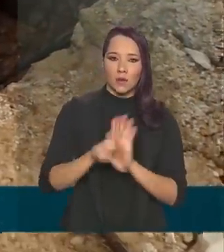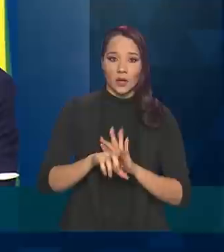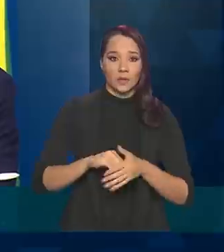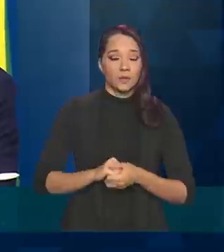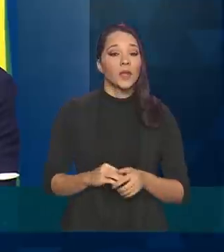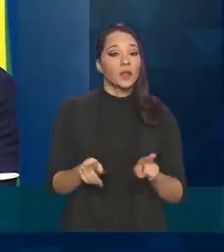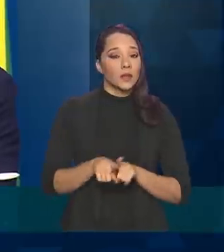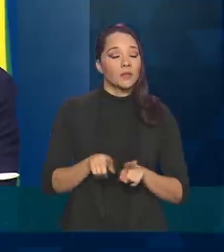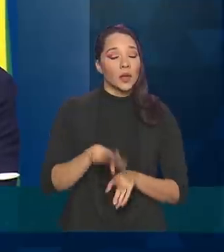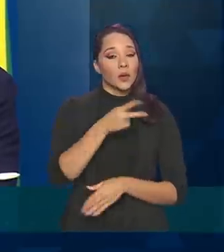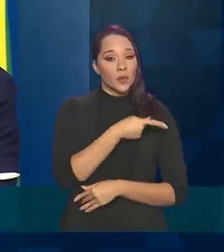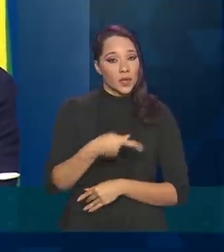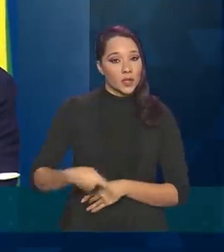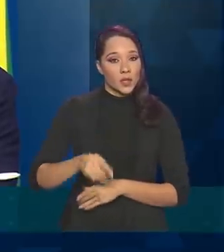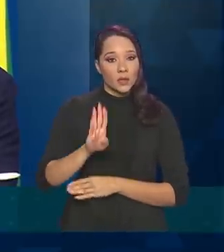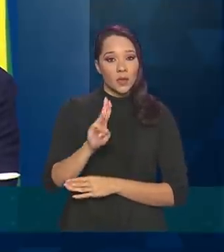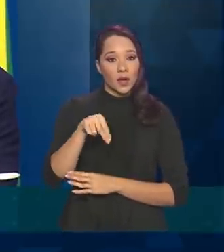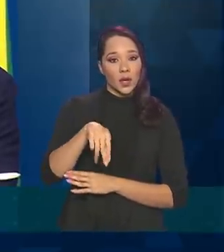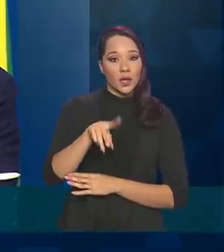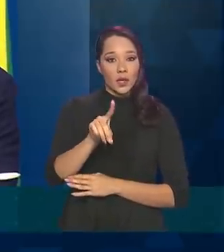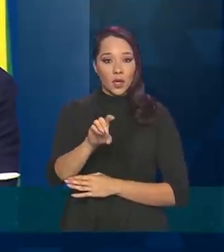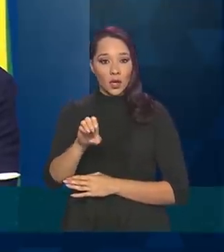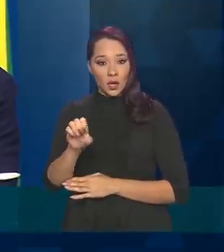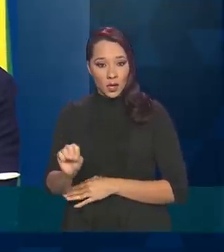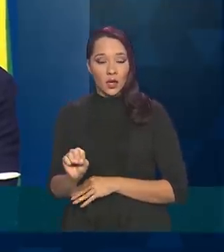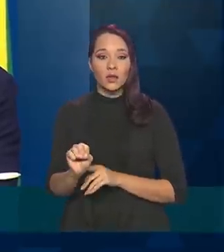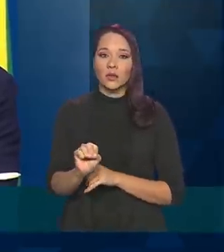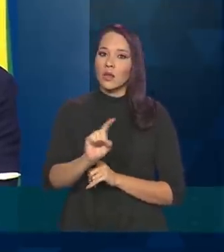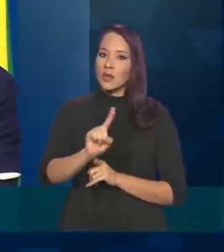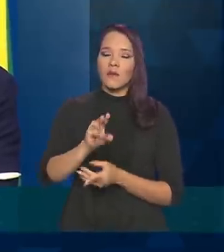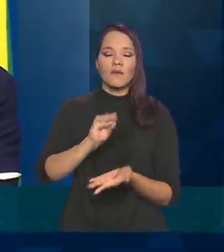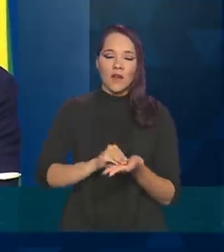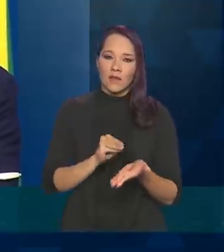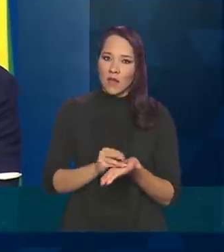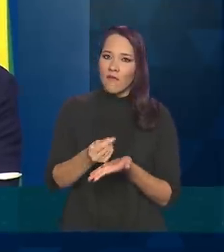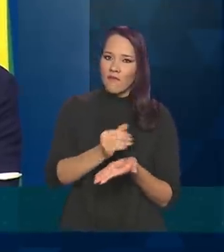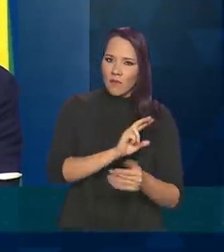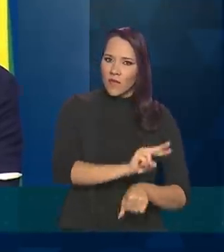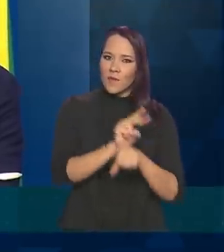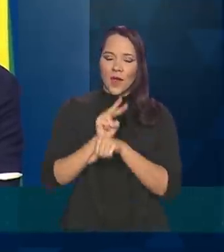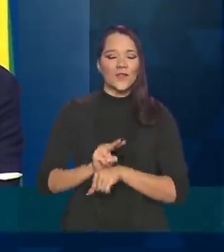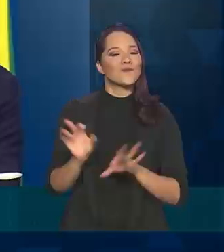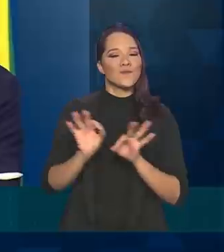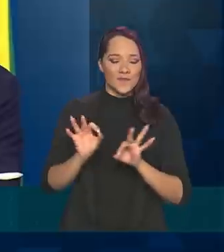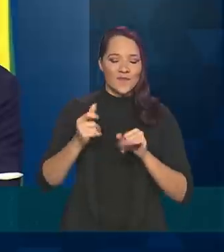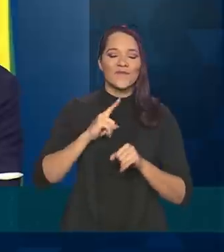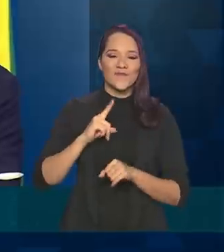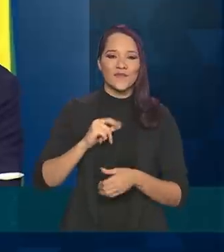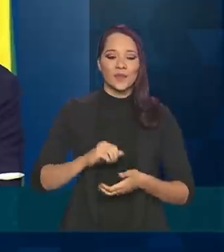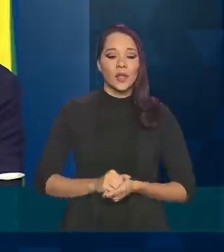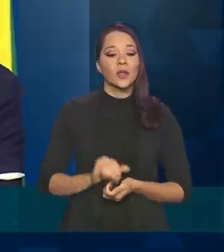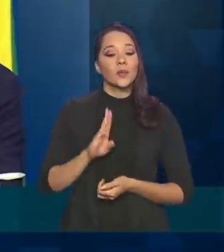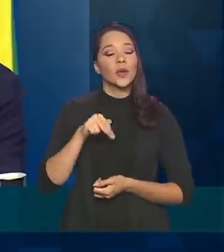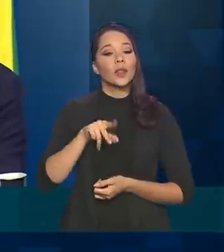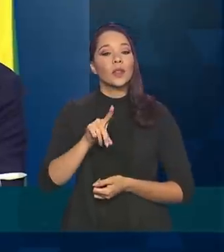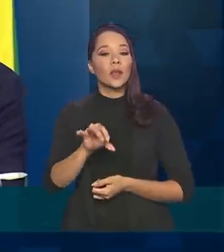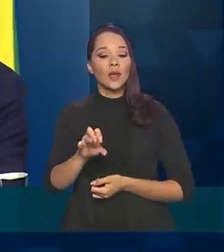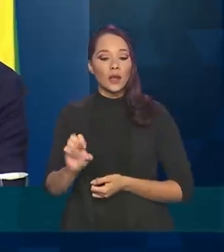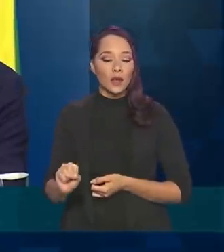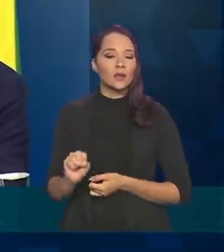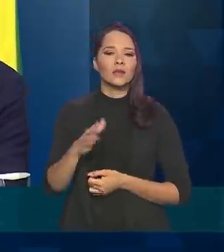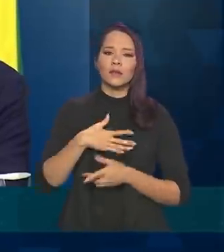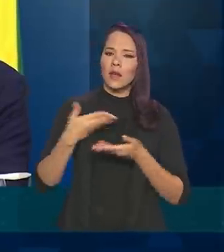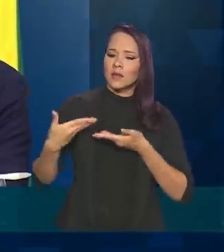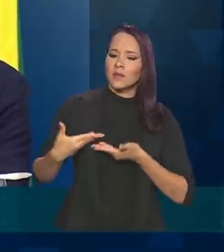acordo com o presidente do BNDES, não vai faltar financiamento para o setor. A gente coloca o BNDES à disposição de